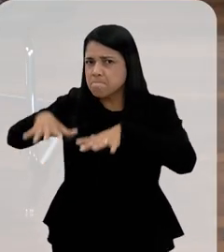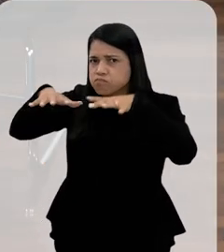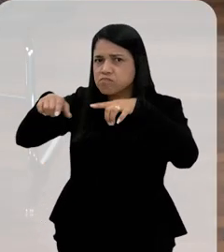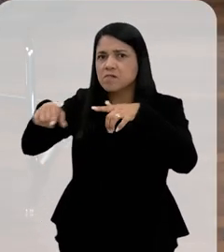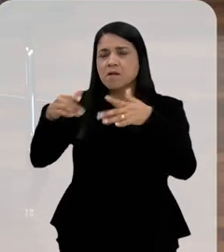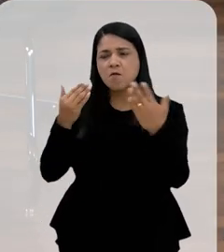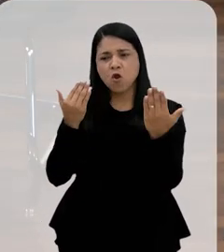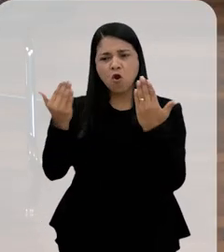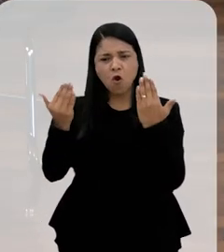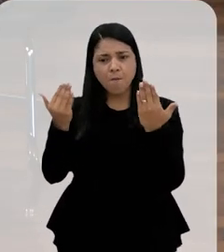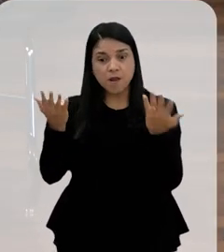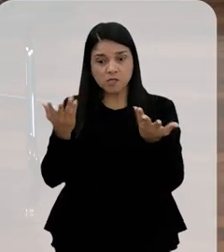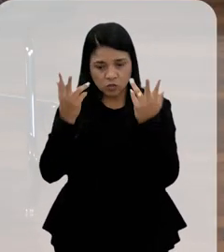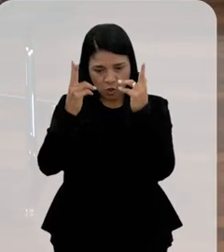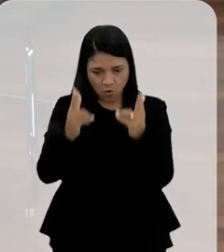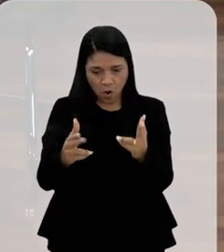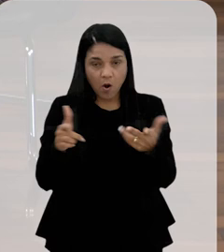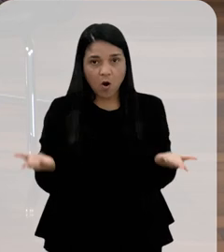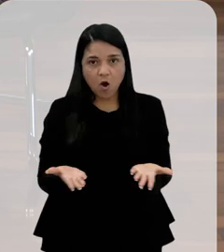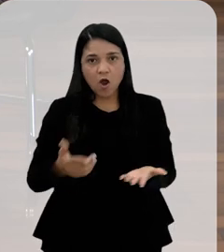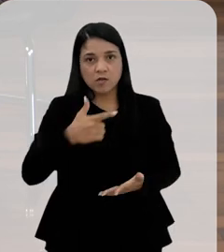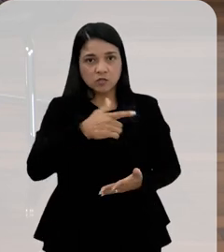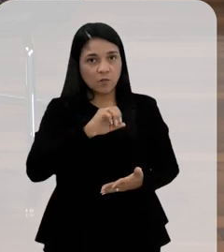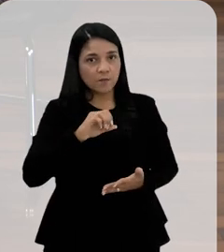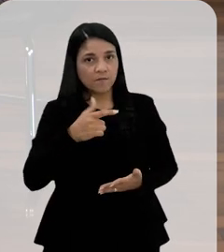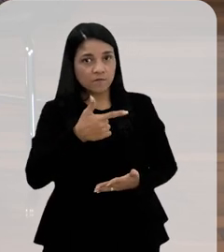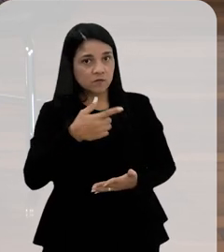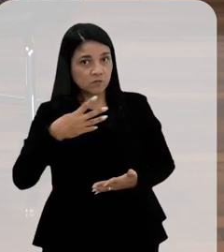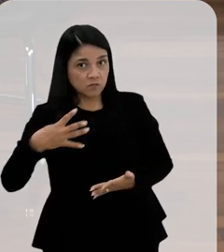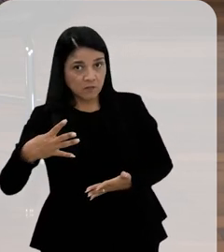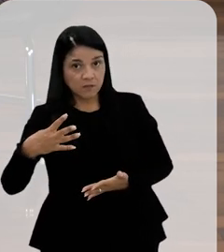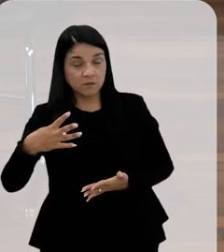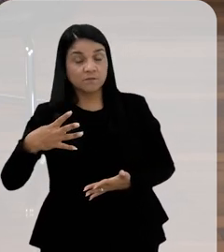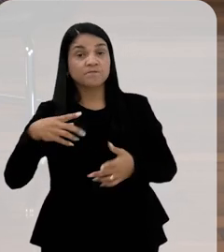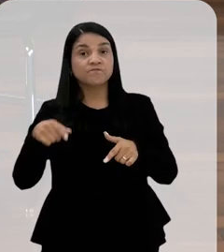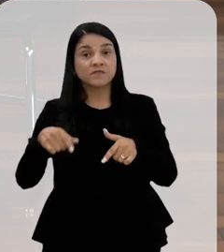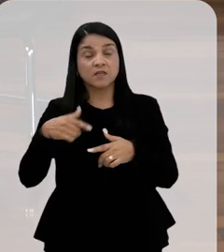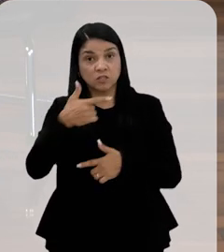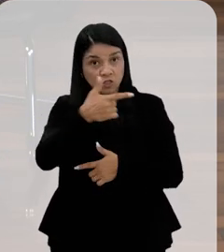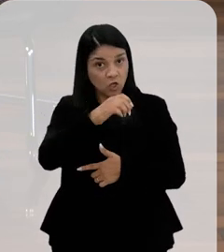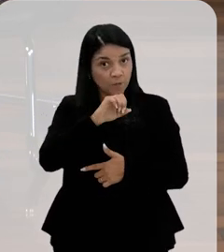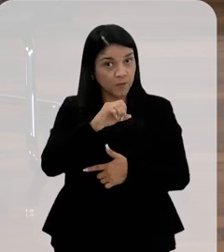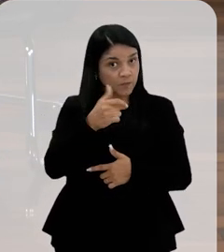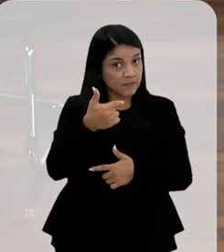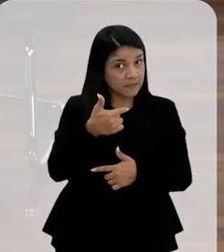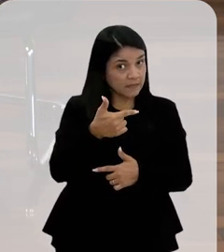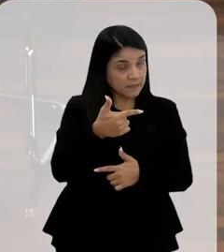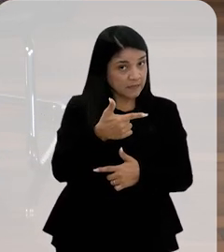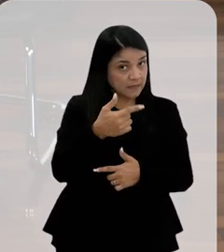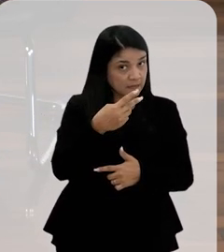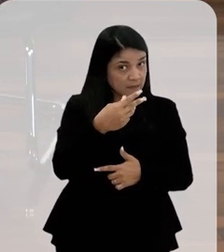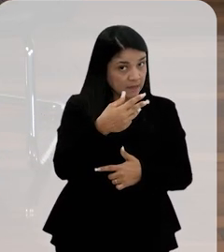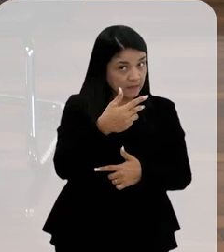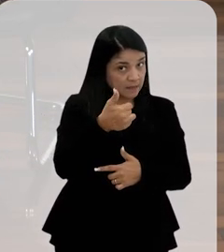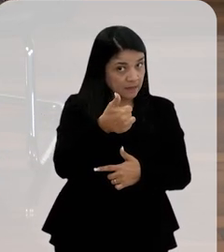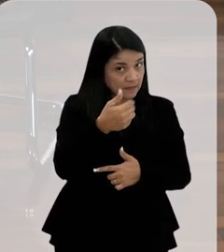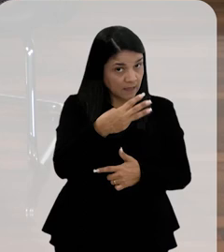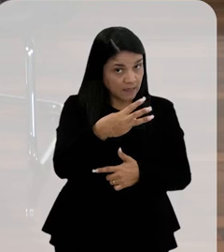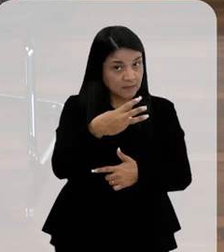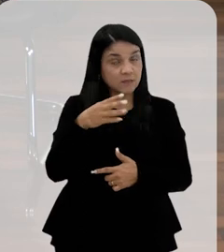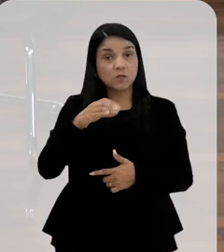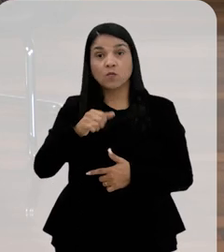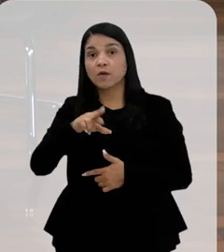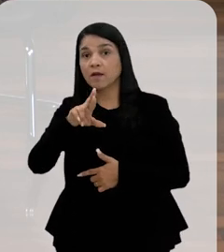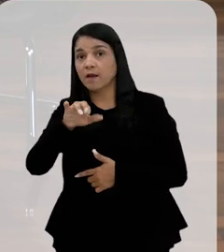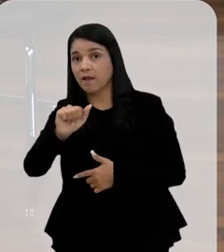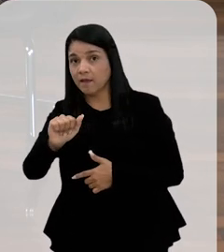um paralelo com as enchentes agora do ano de 2024. E lá em 2013, o CREA já apontava uma série de